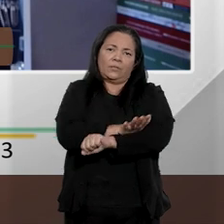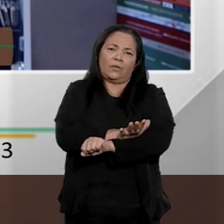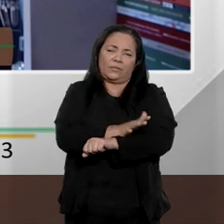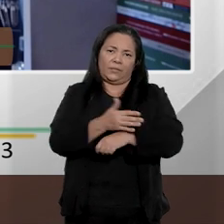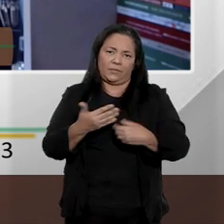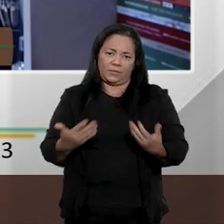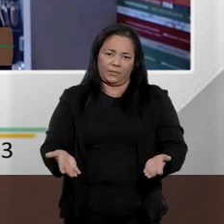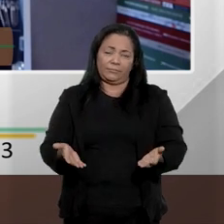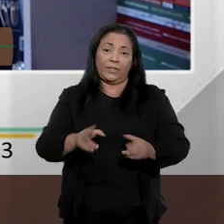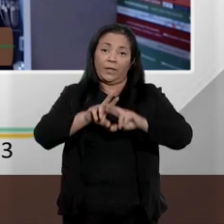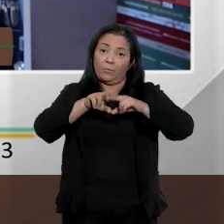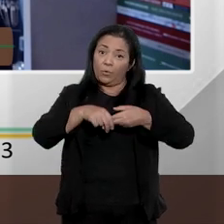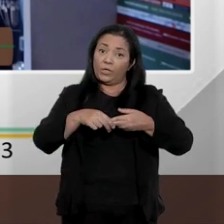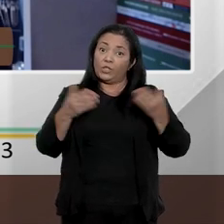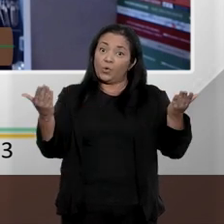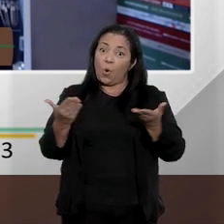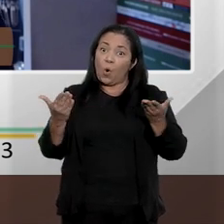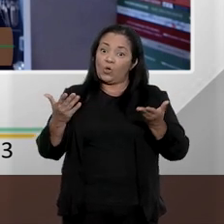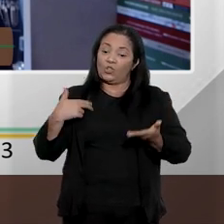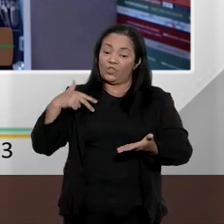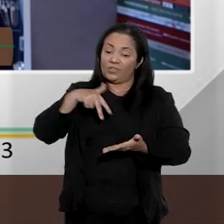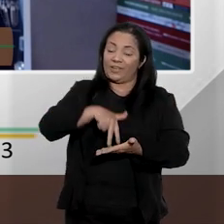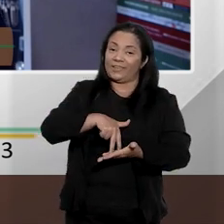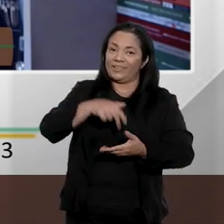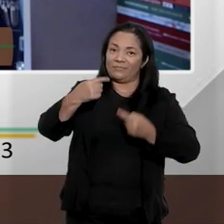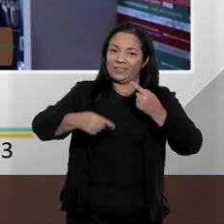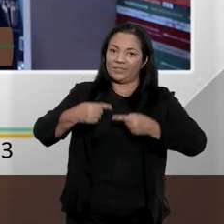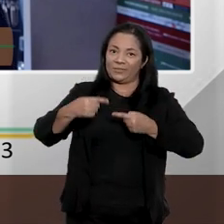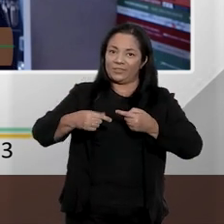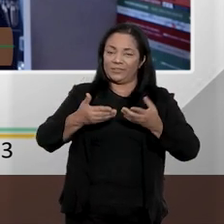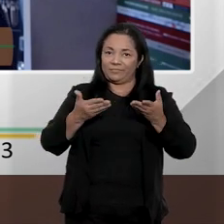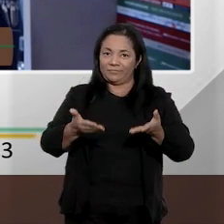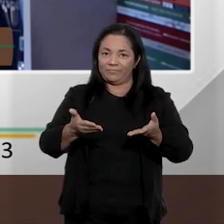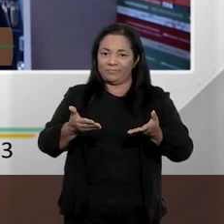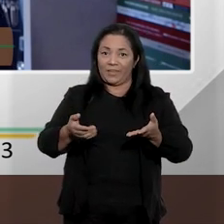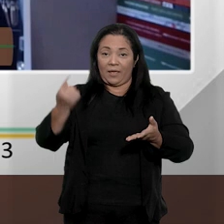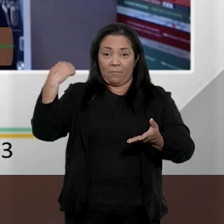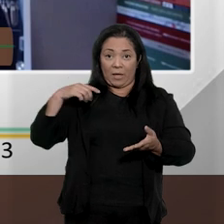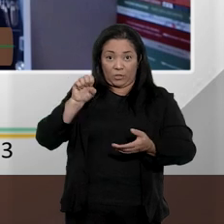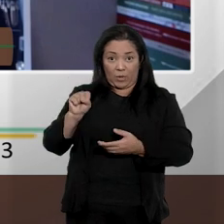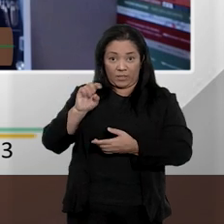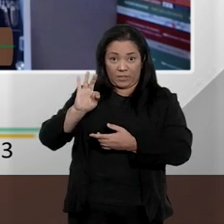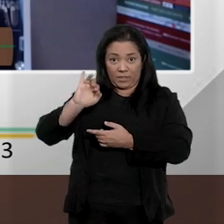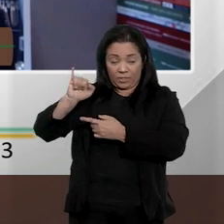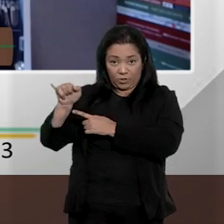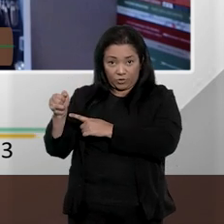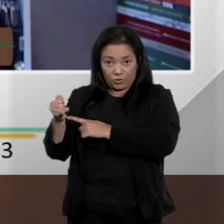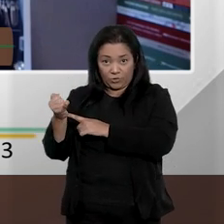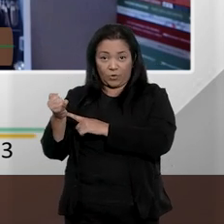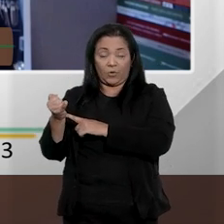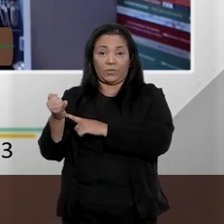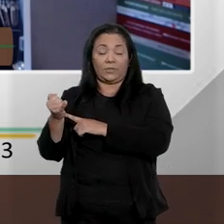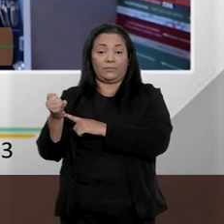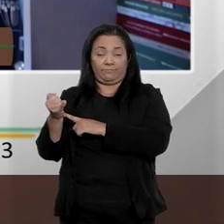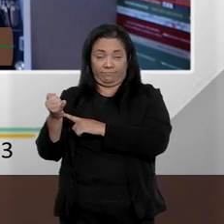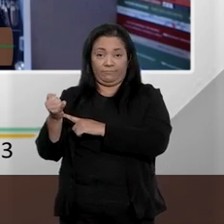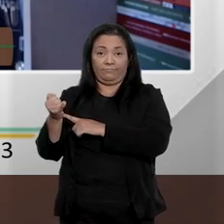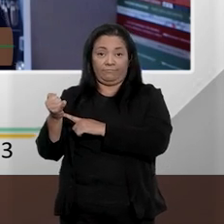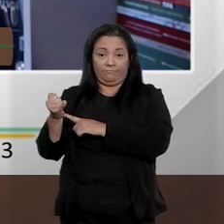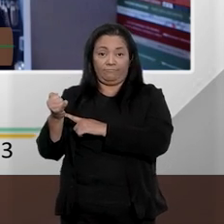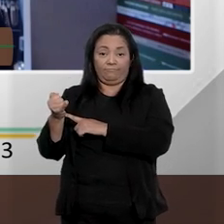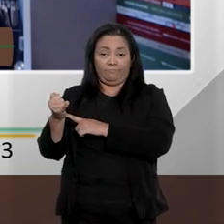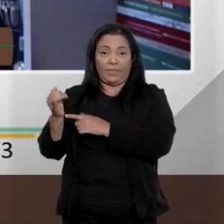condutor de nosso encontro de hoje. Mas as decisões recentes do STJ, especialmente do STJ,